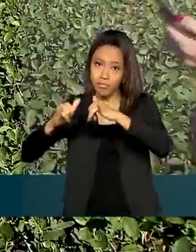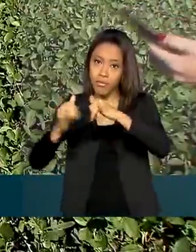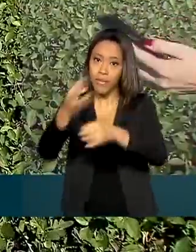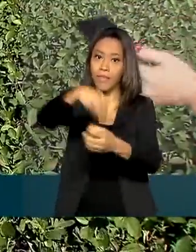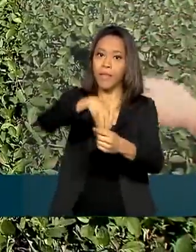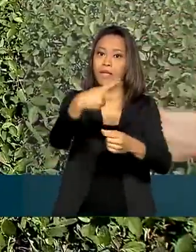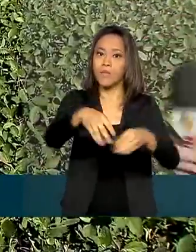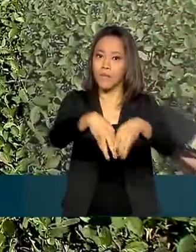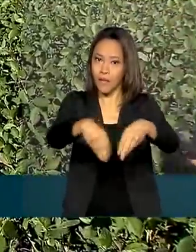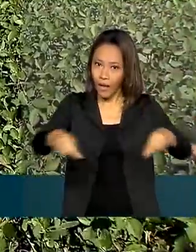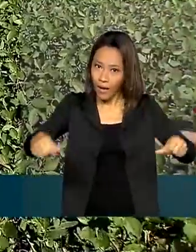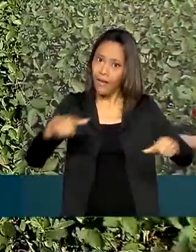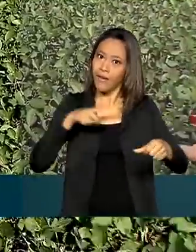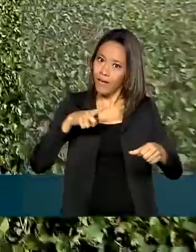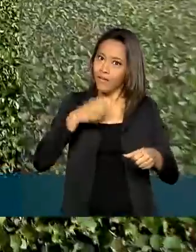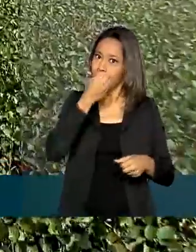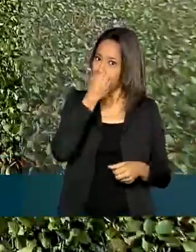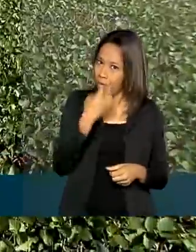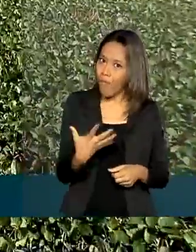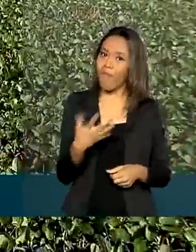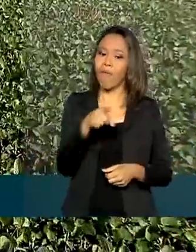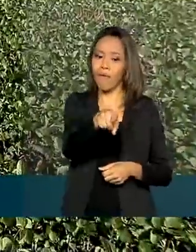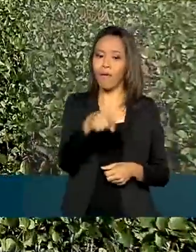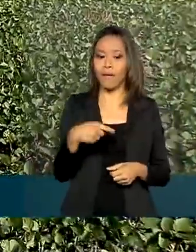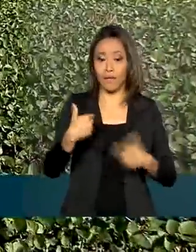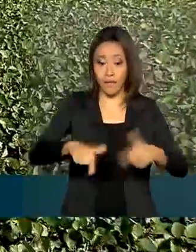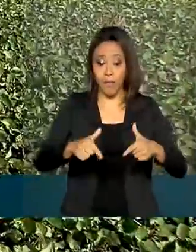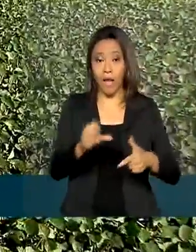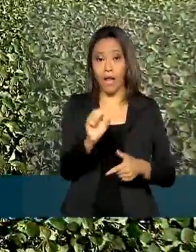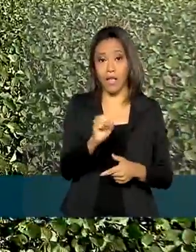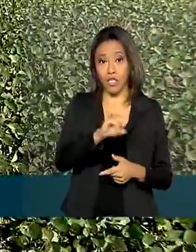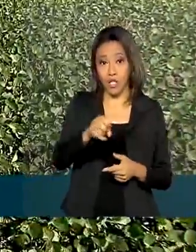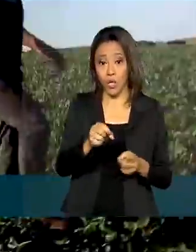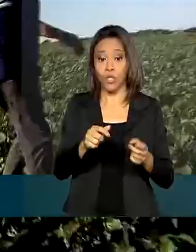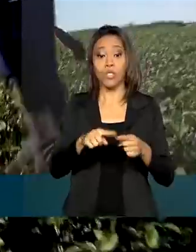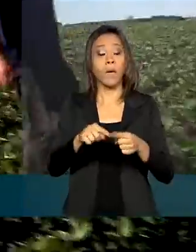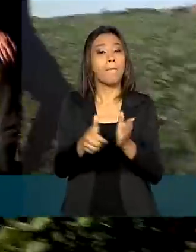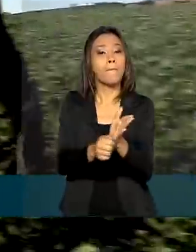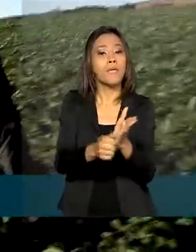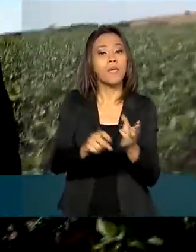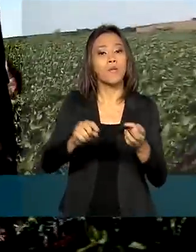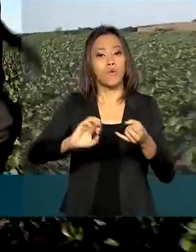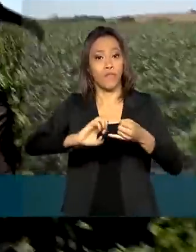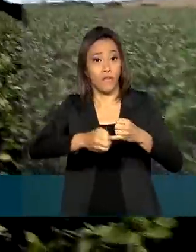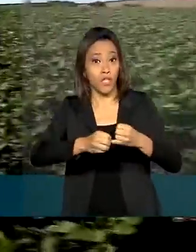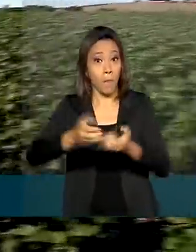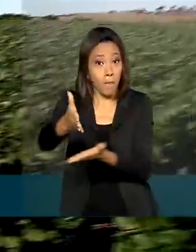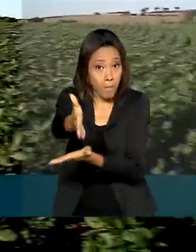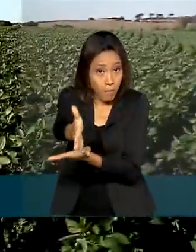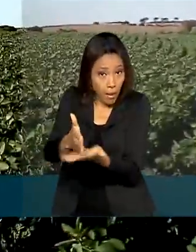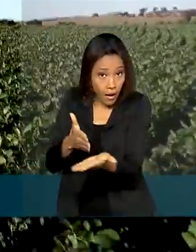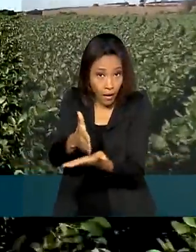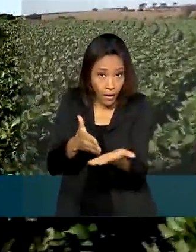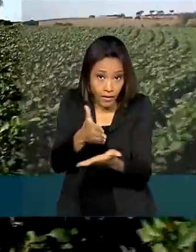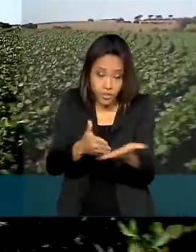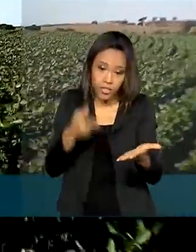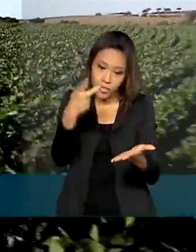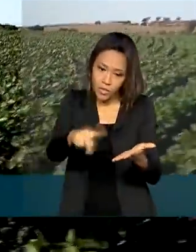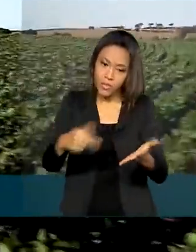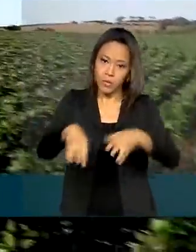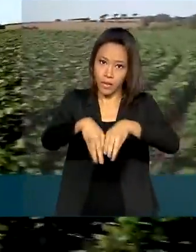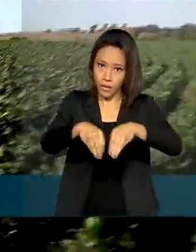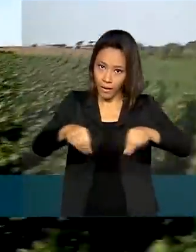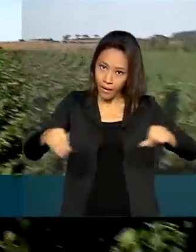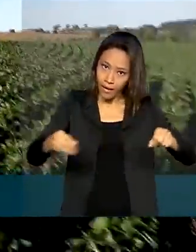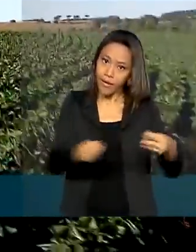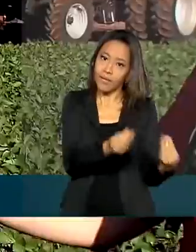dele, só vê vantagem com a PCH. Produtor de soja, milho e feijão, ele cedeu parte dos 315 hectares de